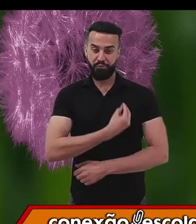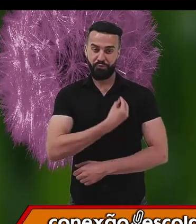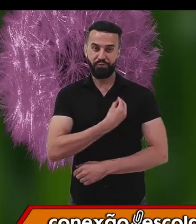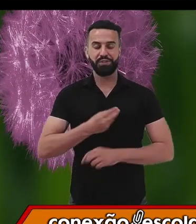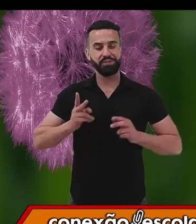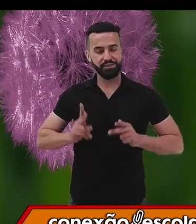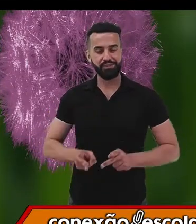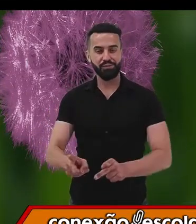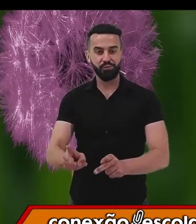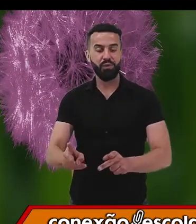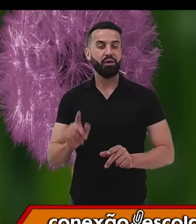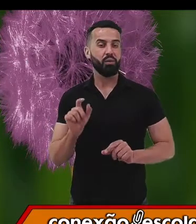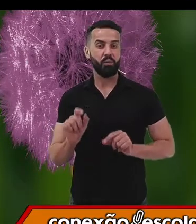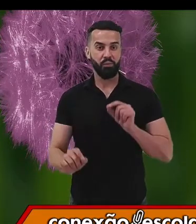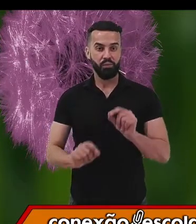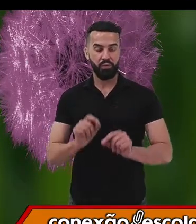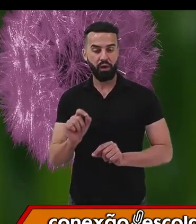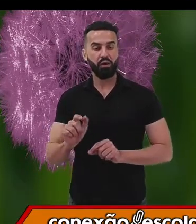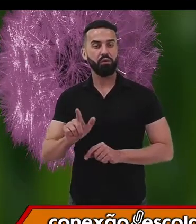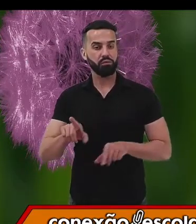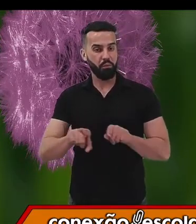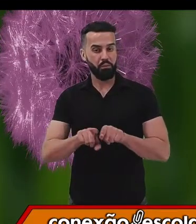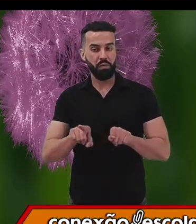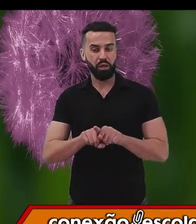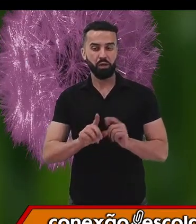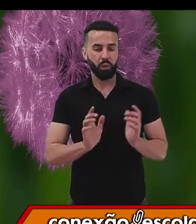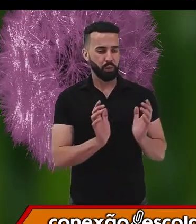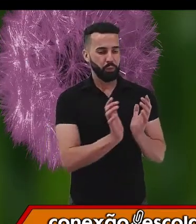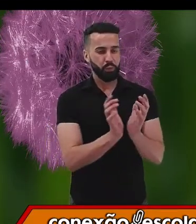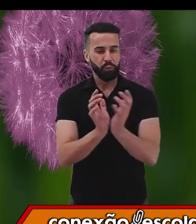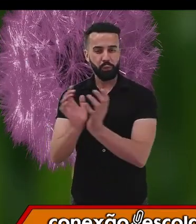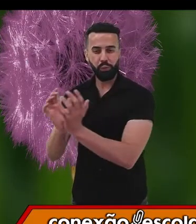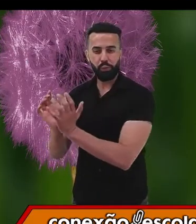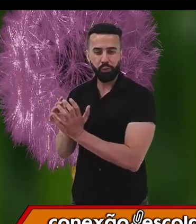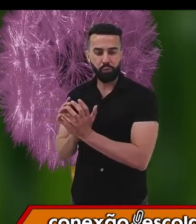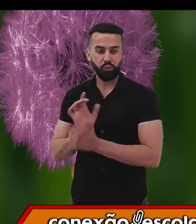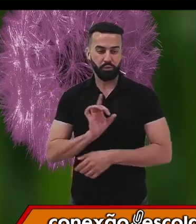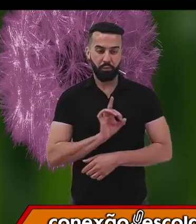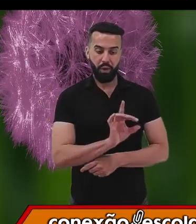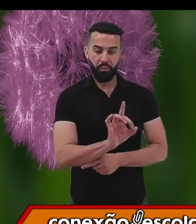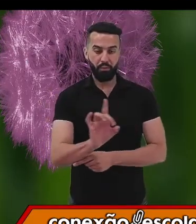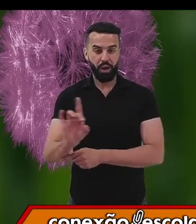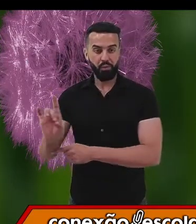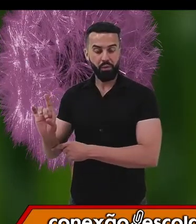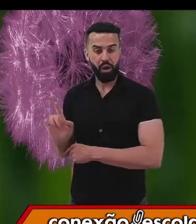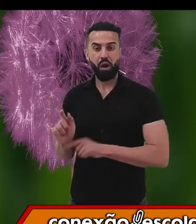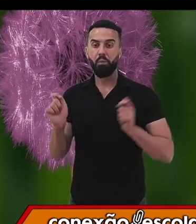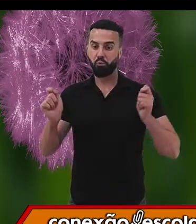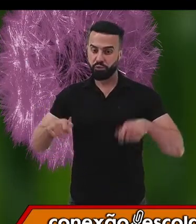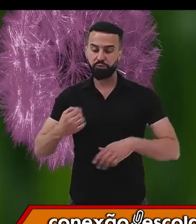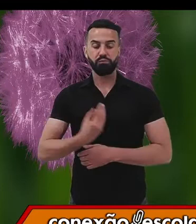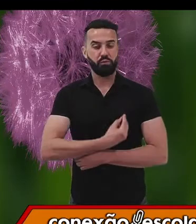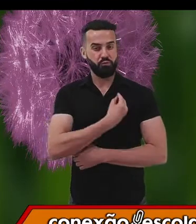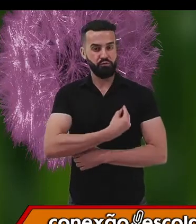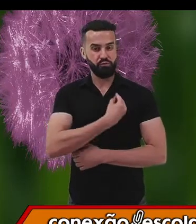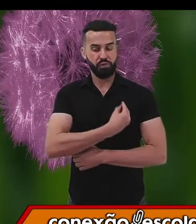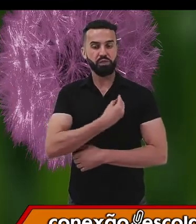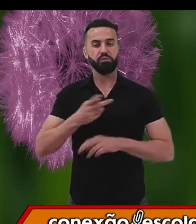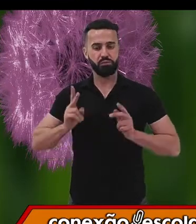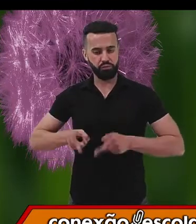fazendo também com que as espécies possam continuar existindo.